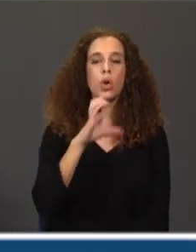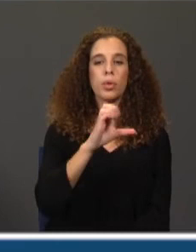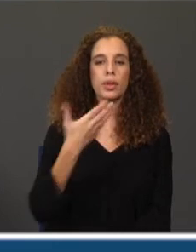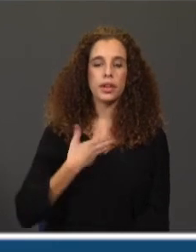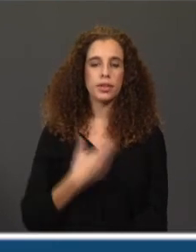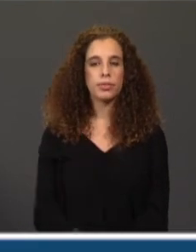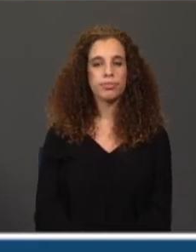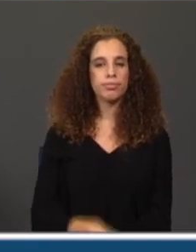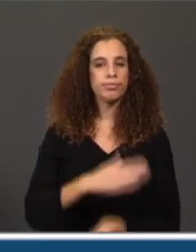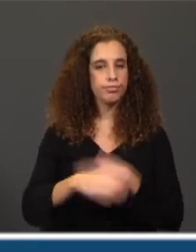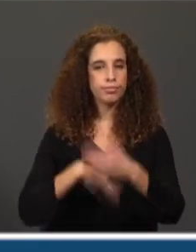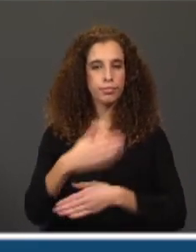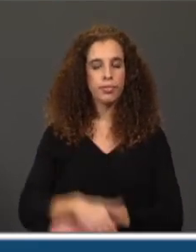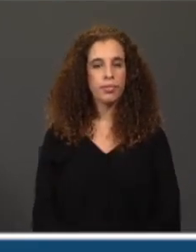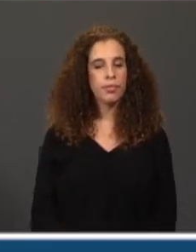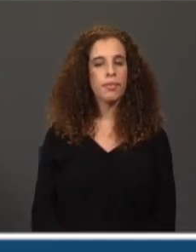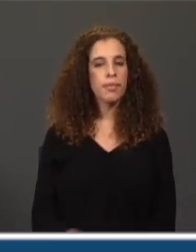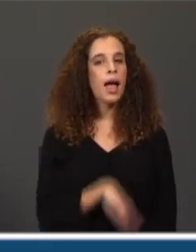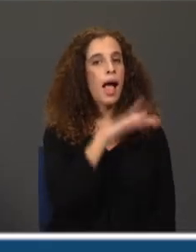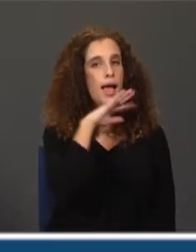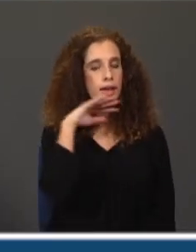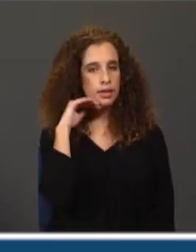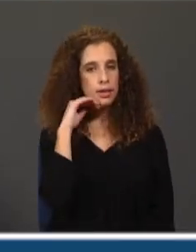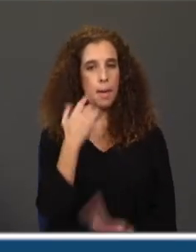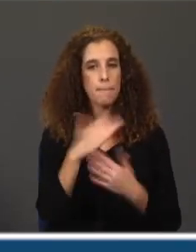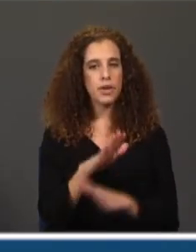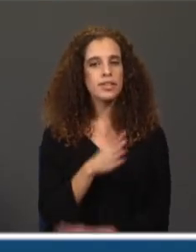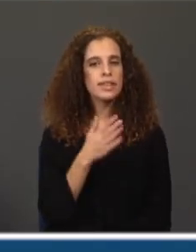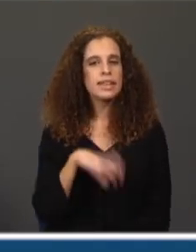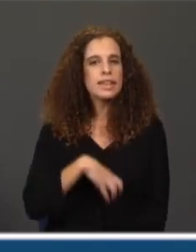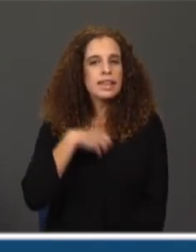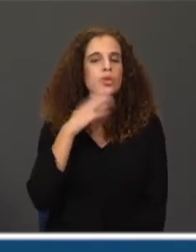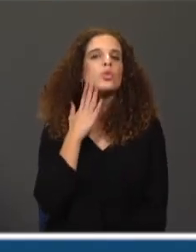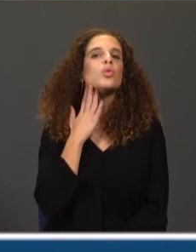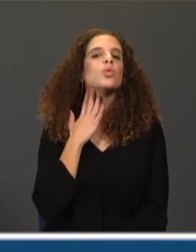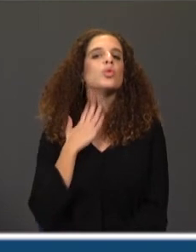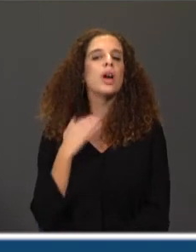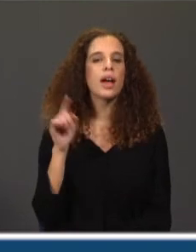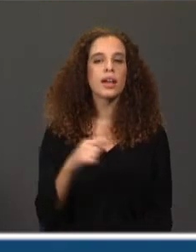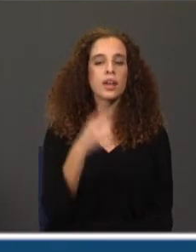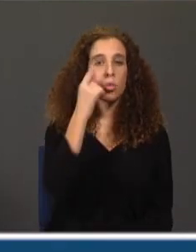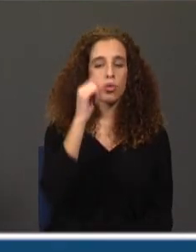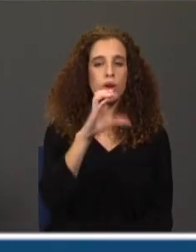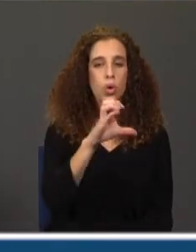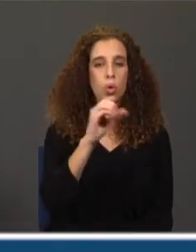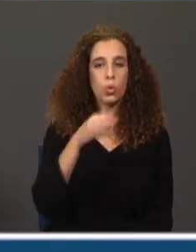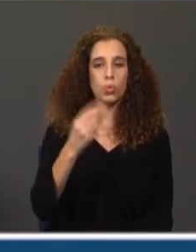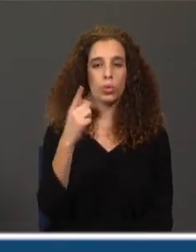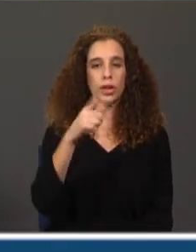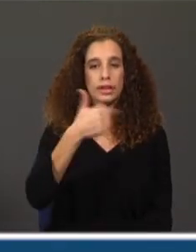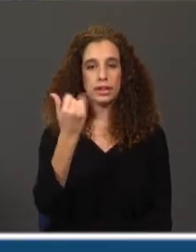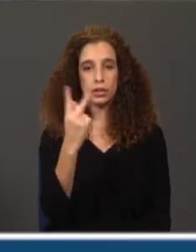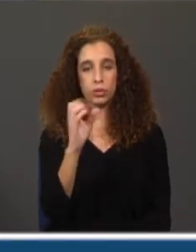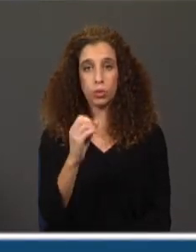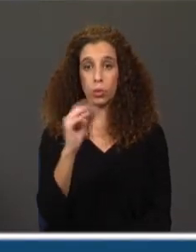direto. Avançamos. É engraçado, mas ainda sinto os dedos dele. Aqui temos um verbo copulativo, o verbo ser, e depois